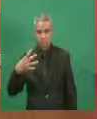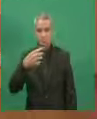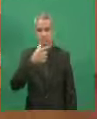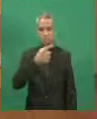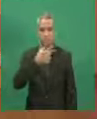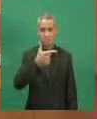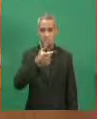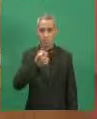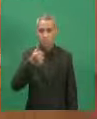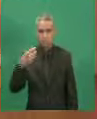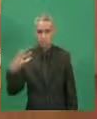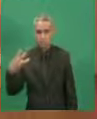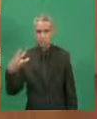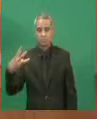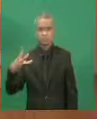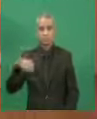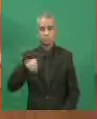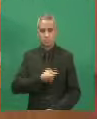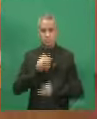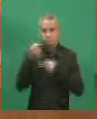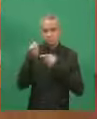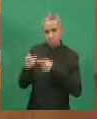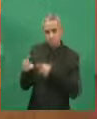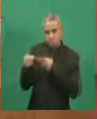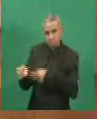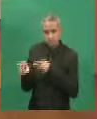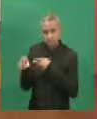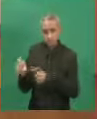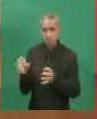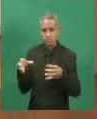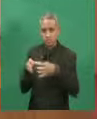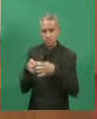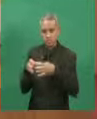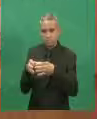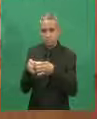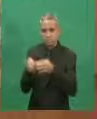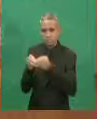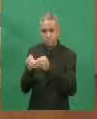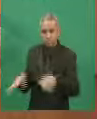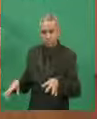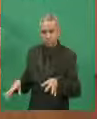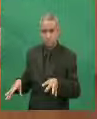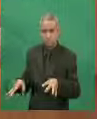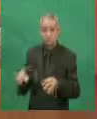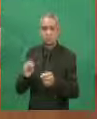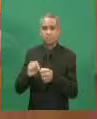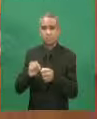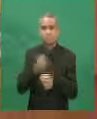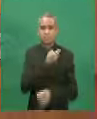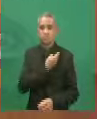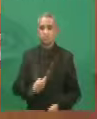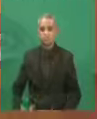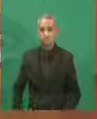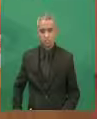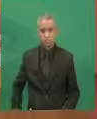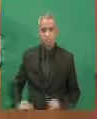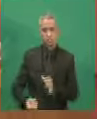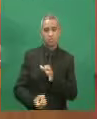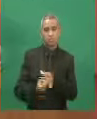feita pelo governo anterior ao criar 162 cargos